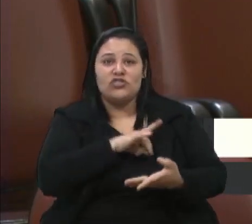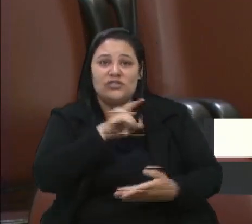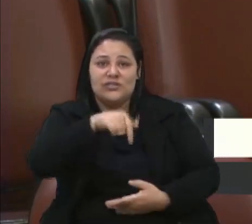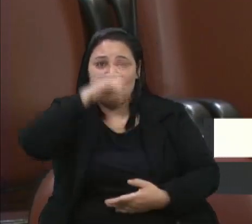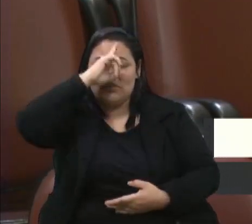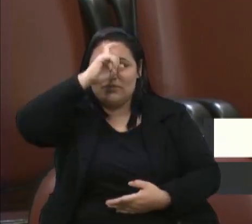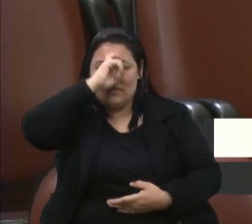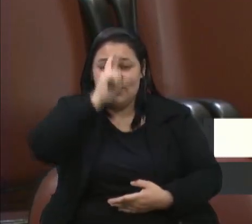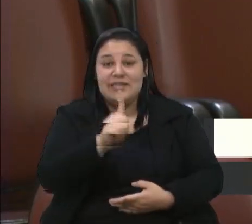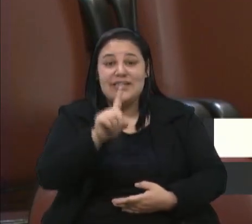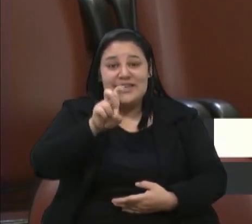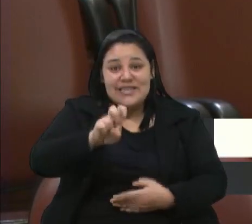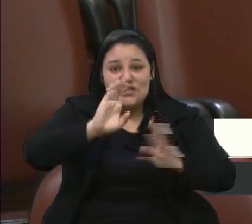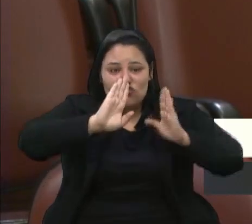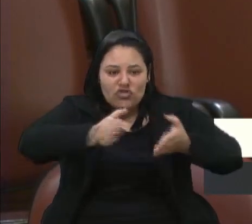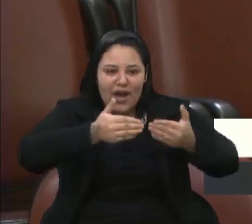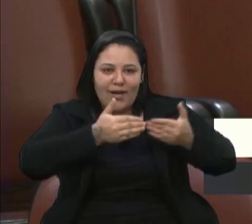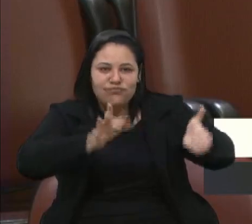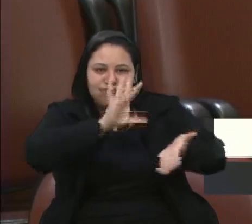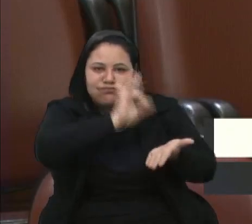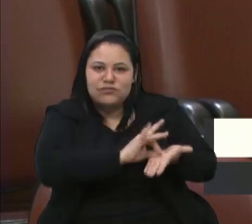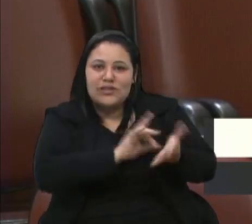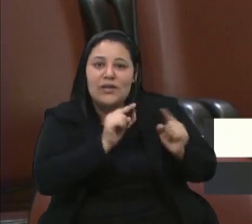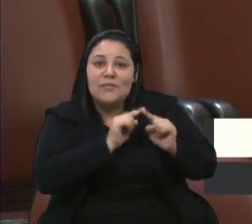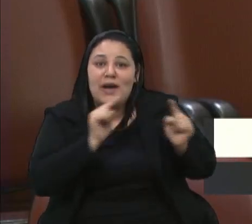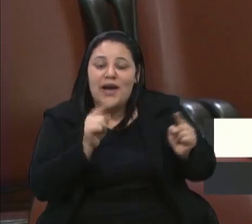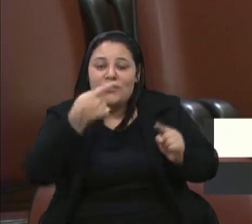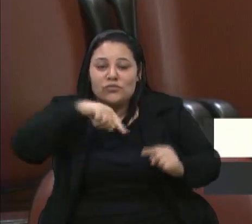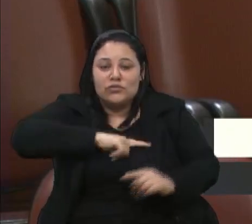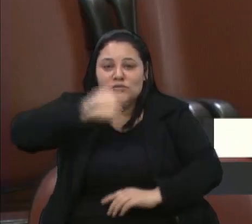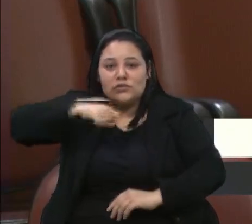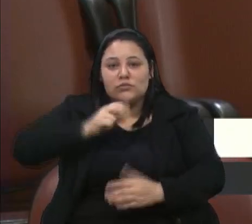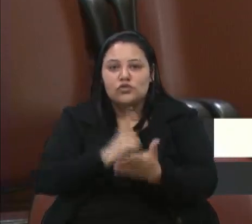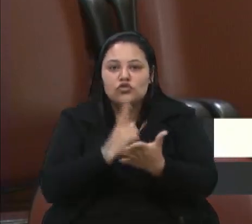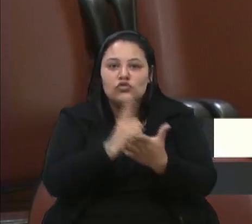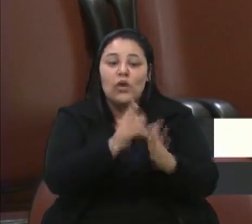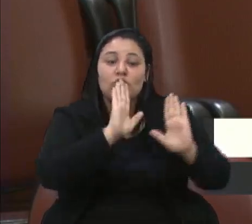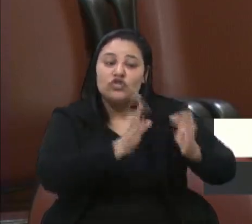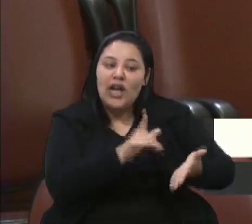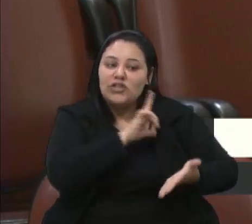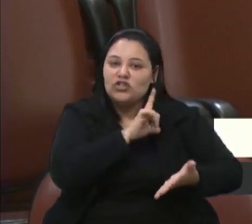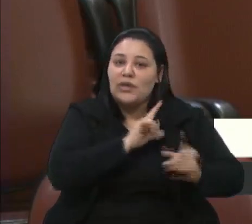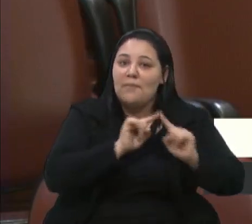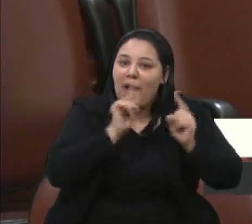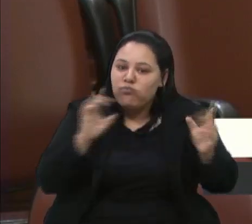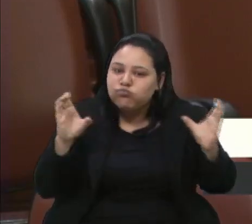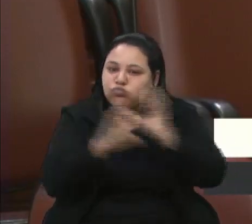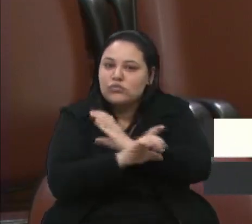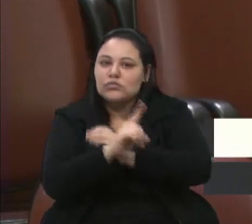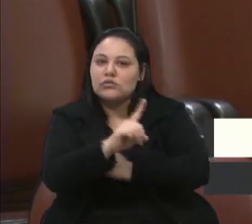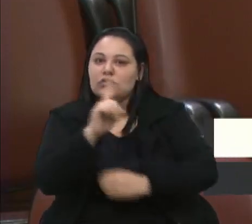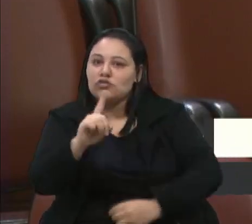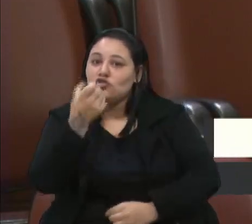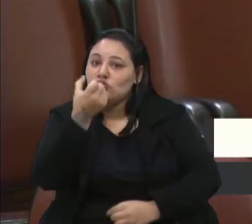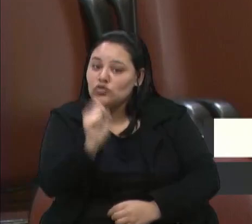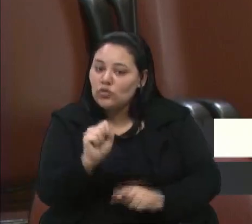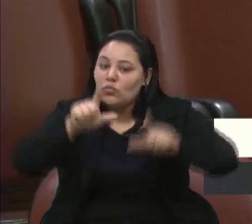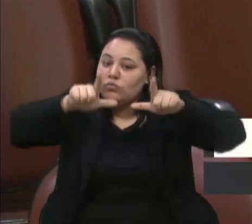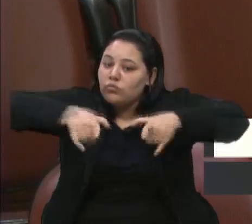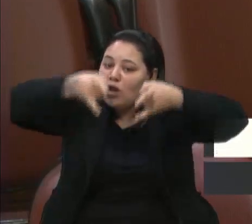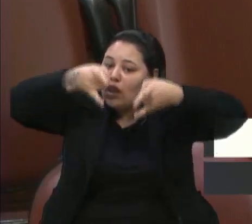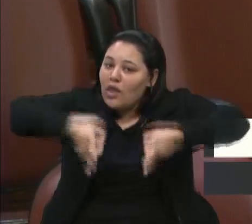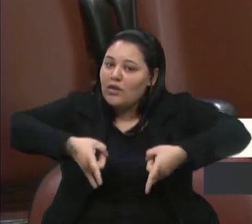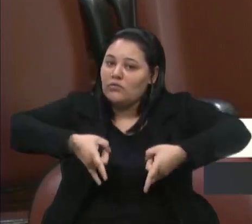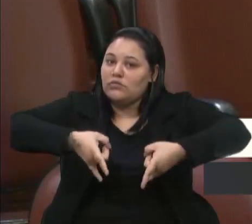Esses 15 leitos já estavam habilitados. Nós precisamos continuar aquilo que tinha, mas chegar aos 118 leitos, que de fato nós sempre